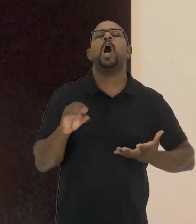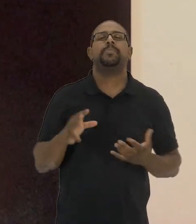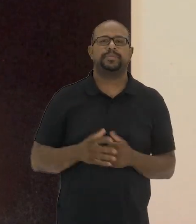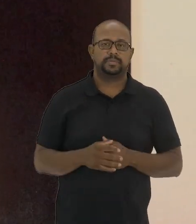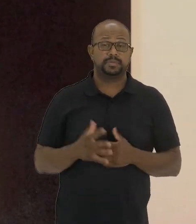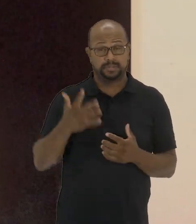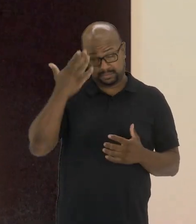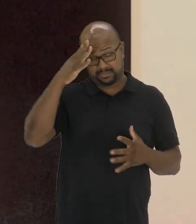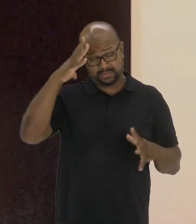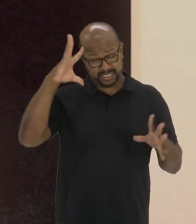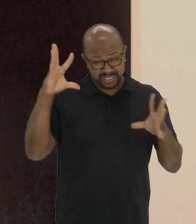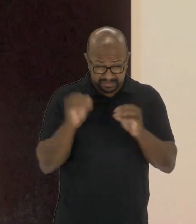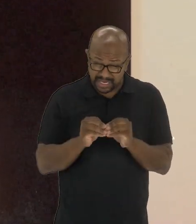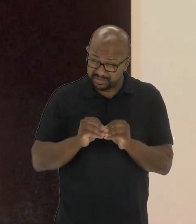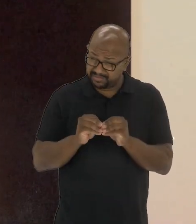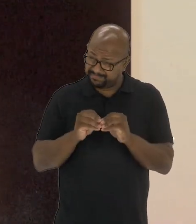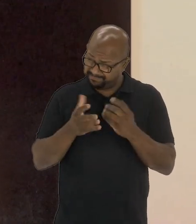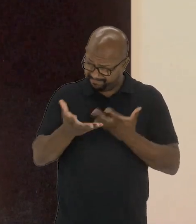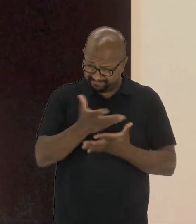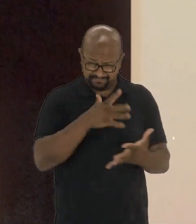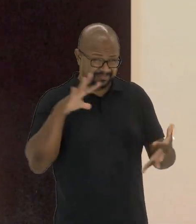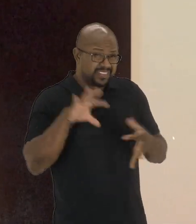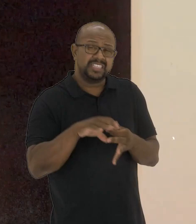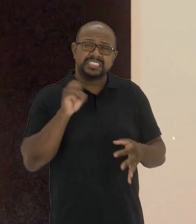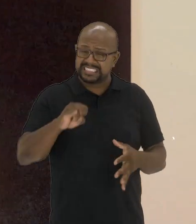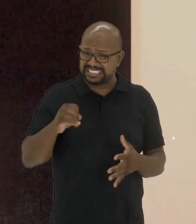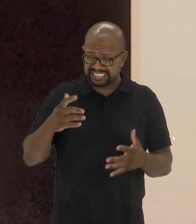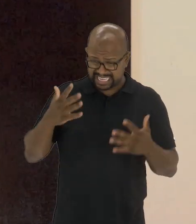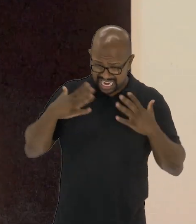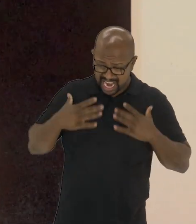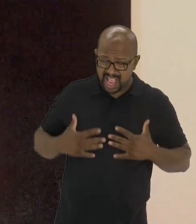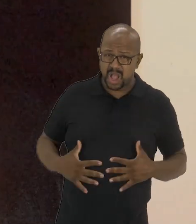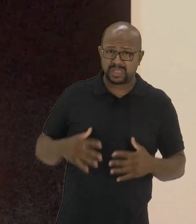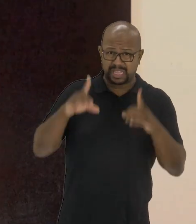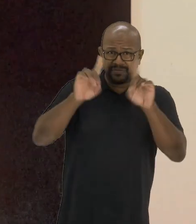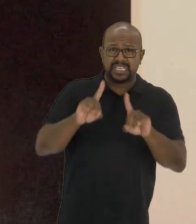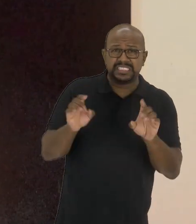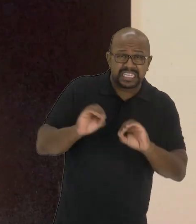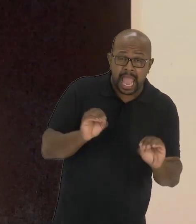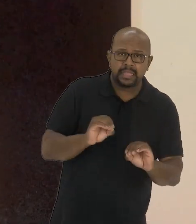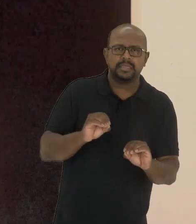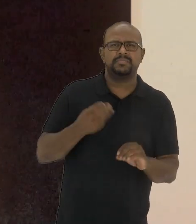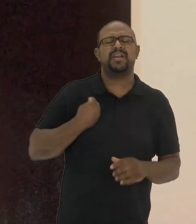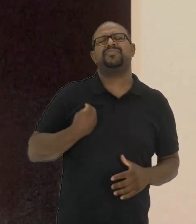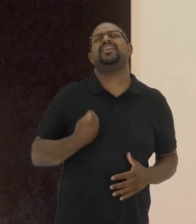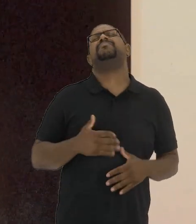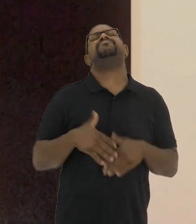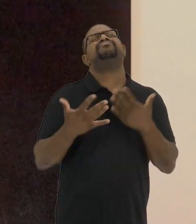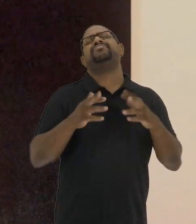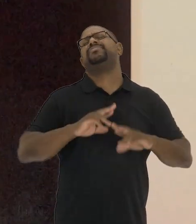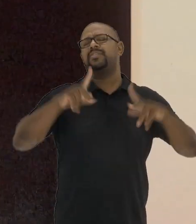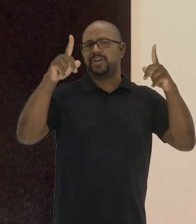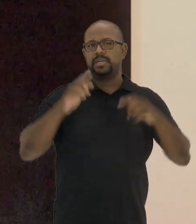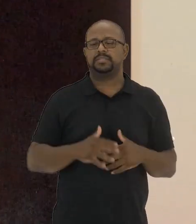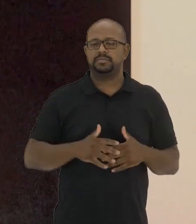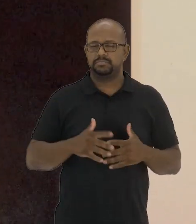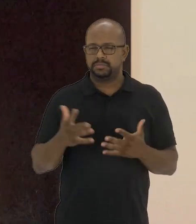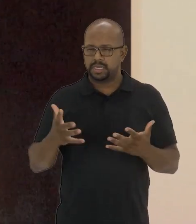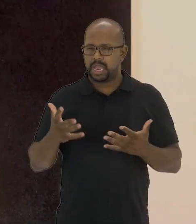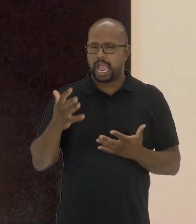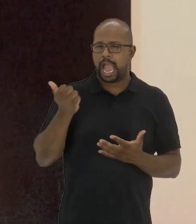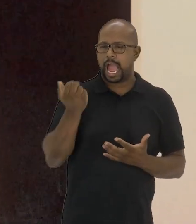hoje? E há um entendimento e uma relação direta de que, sem esse acontecimento, as coisas teriam sido bem diferentes.